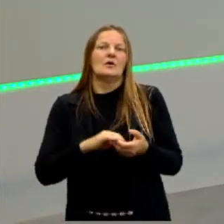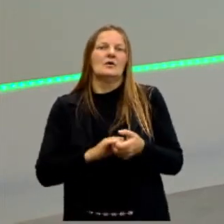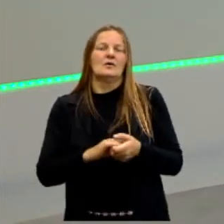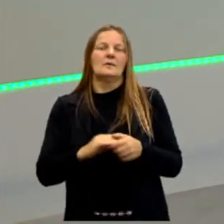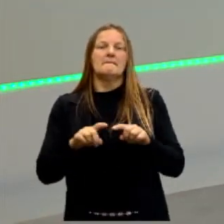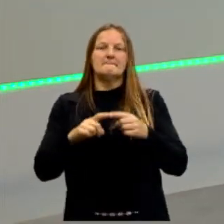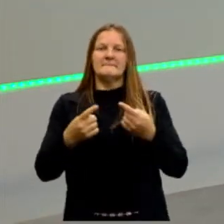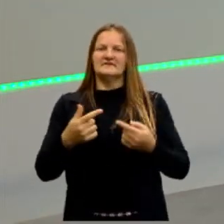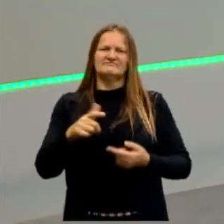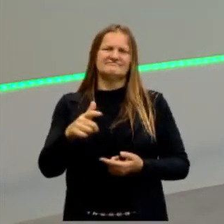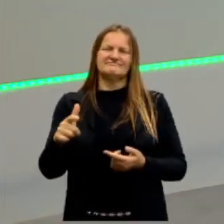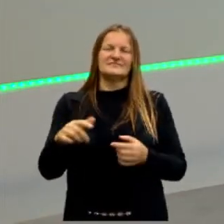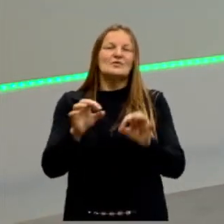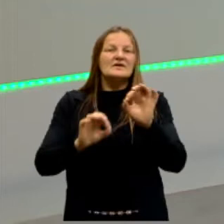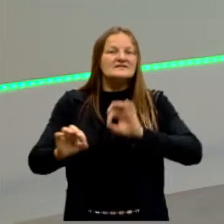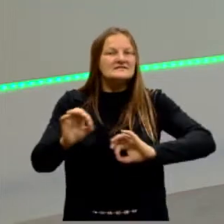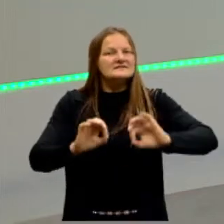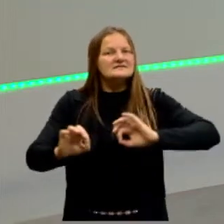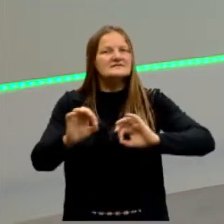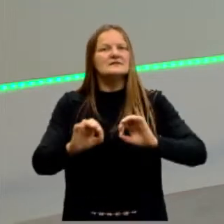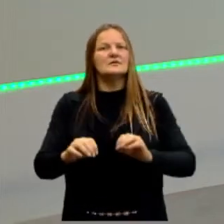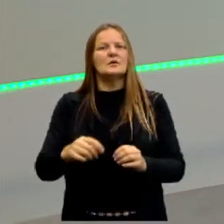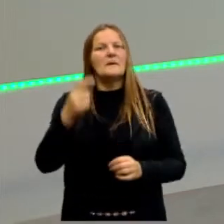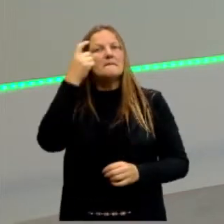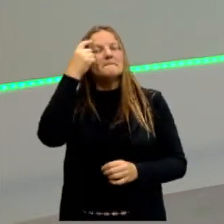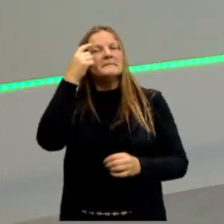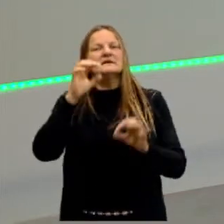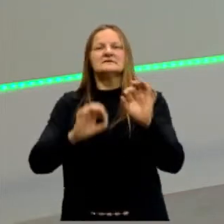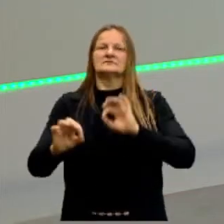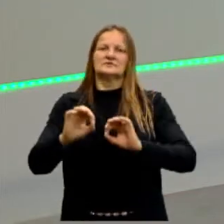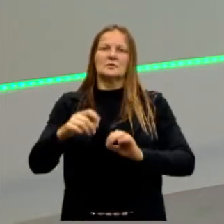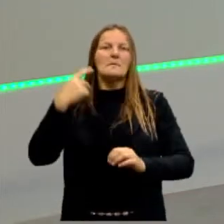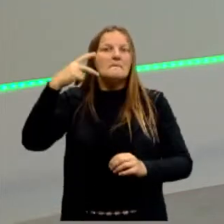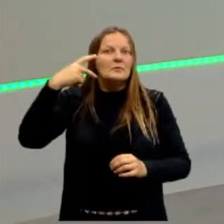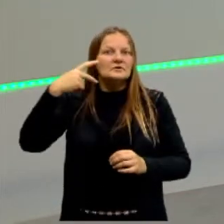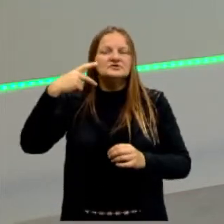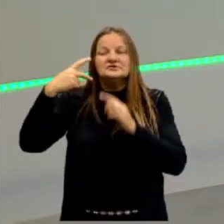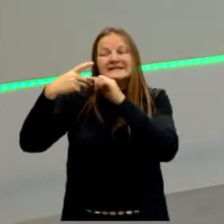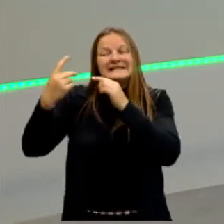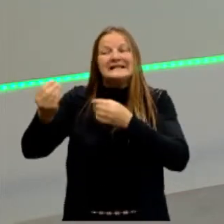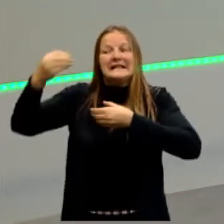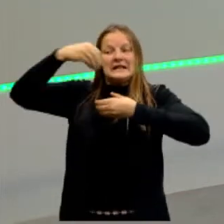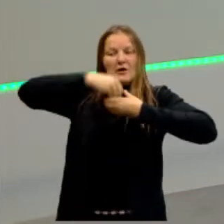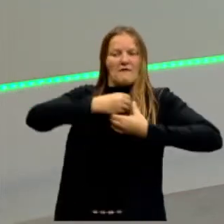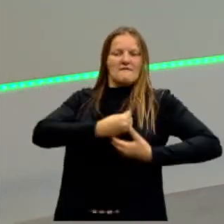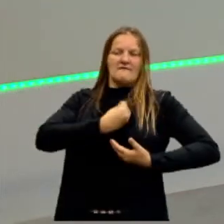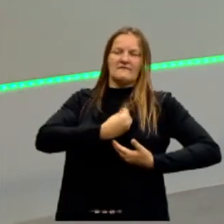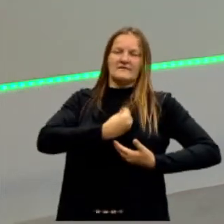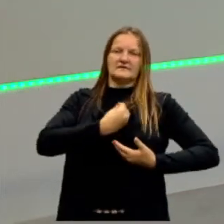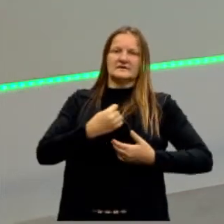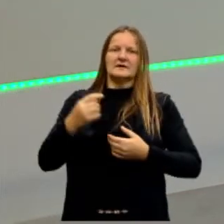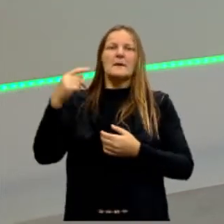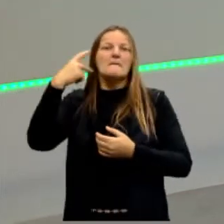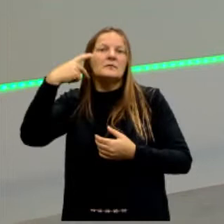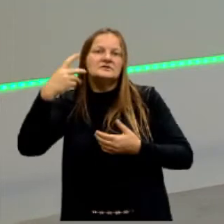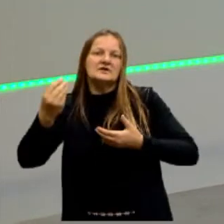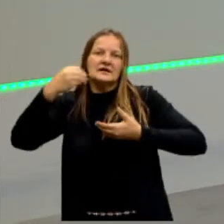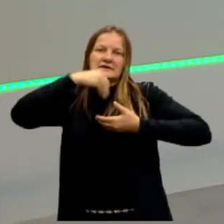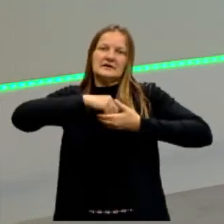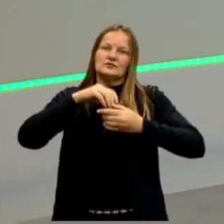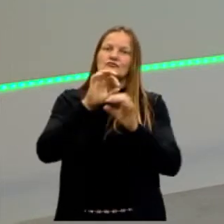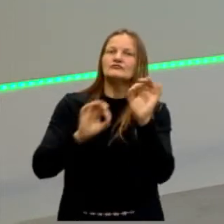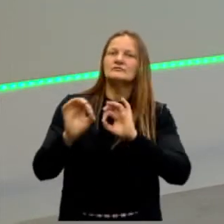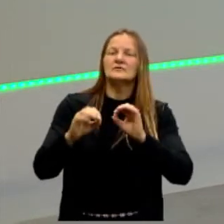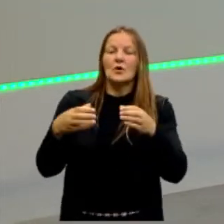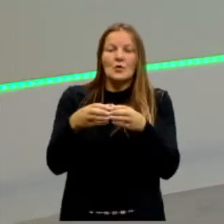Não. Porque você precisa de uma organização. E quando você pensa em organização, você está pensando em política. Quando pensa em organização, pensando em política. Seja um